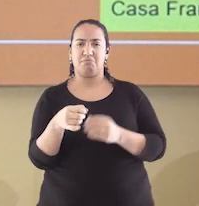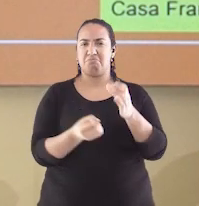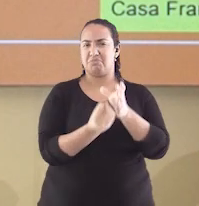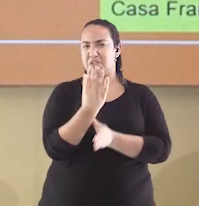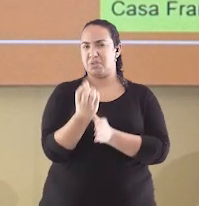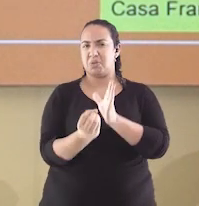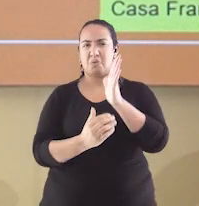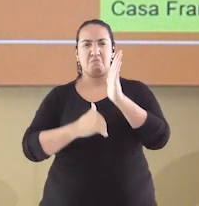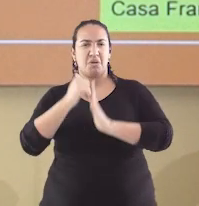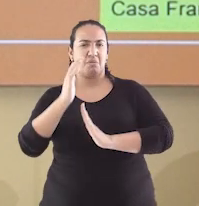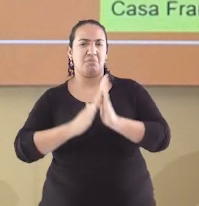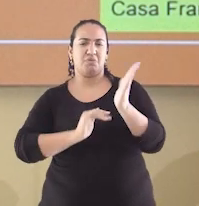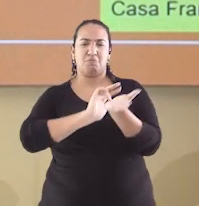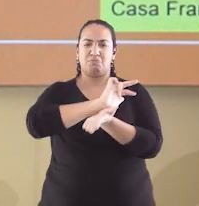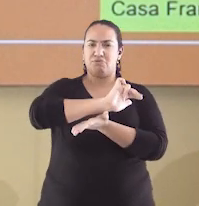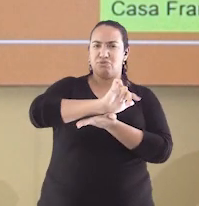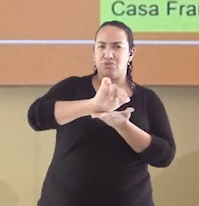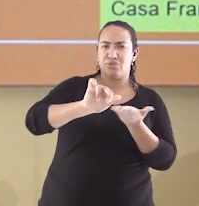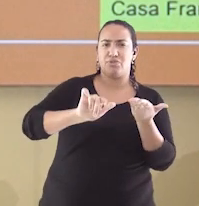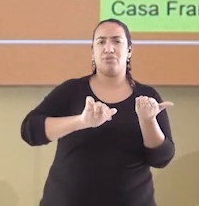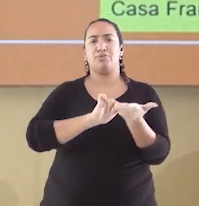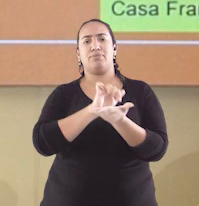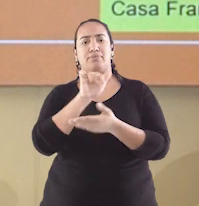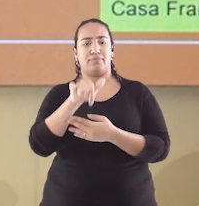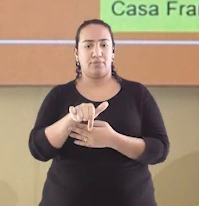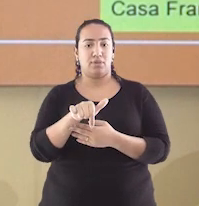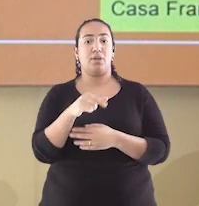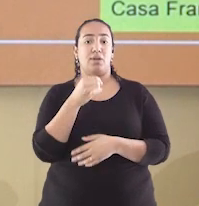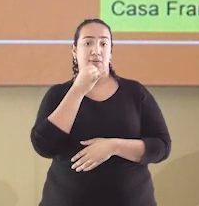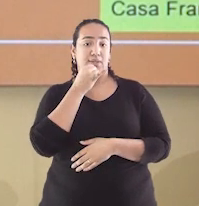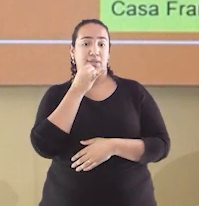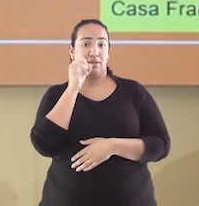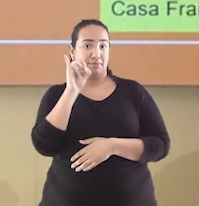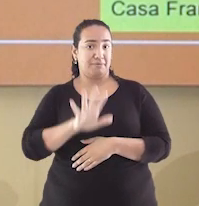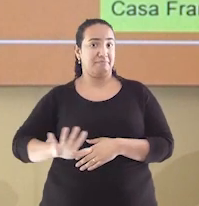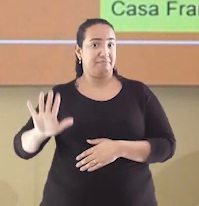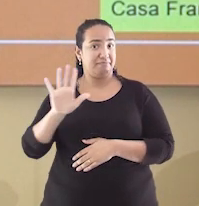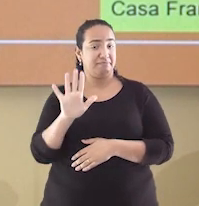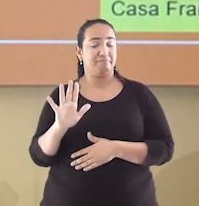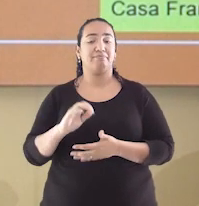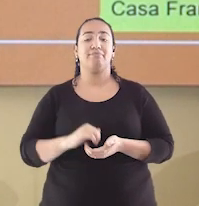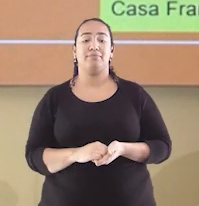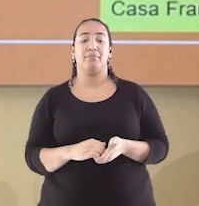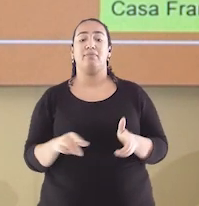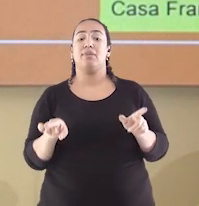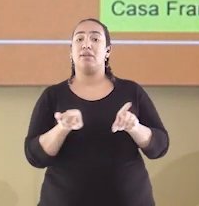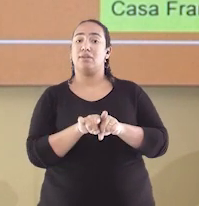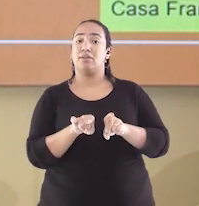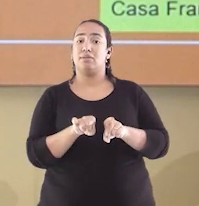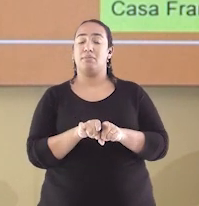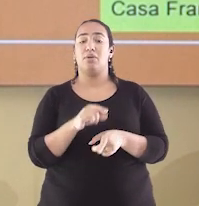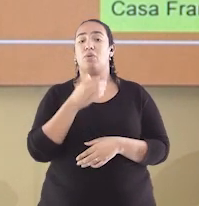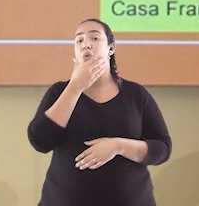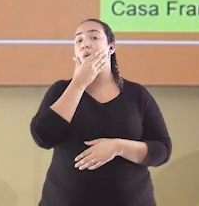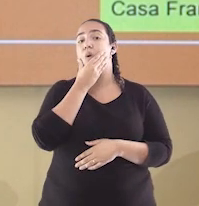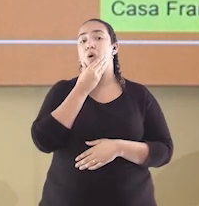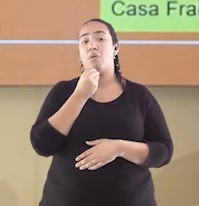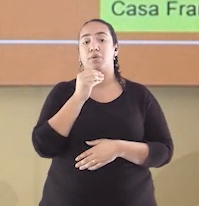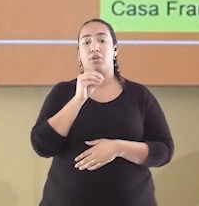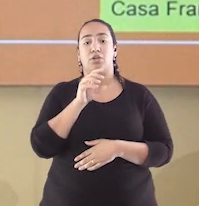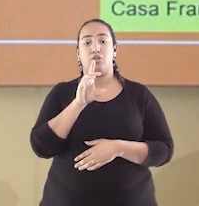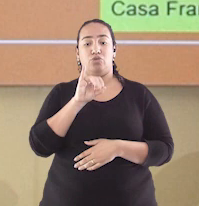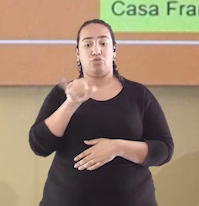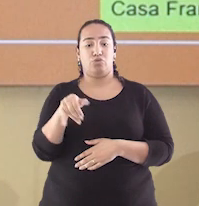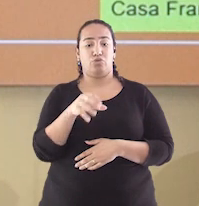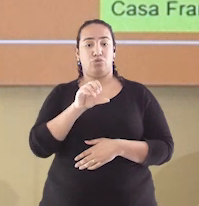esteve no Brasil. Essa obra aqui ao meu lado é um exemplo disso. Também estavam satisfeitos Dom João, que mandou